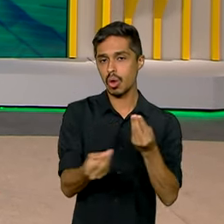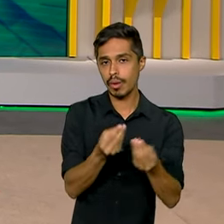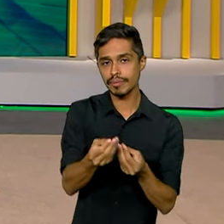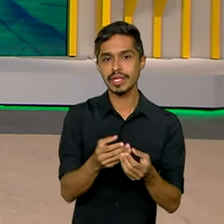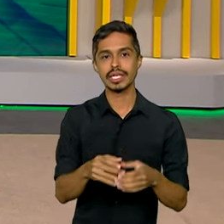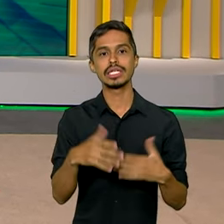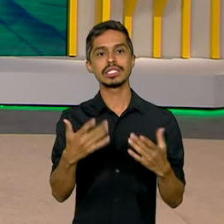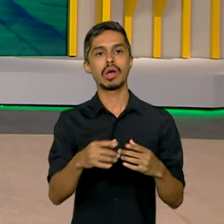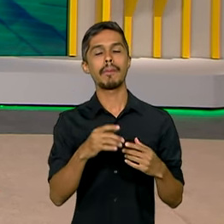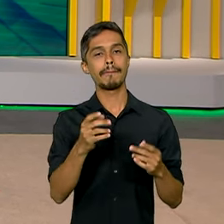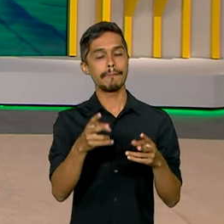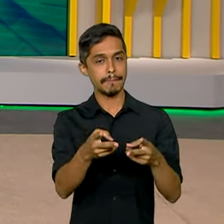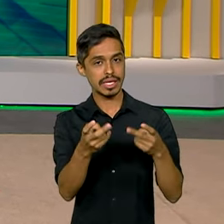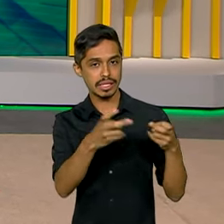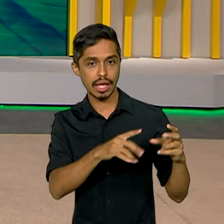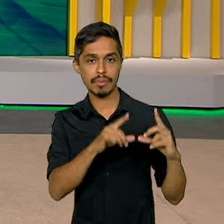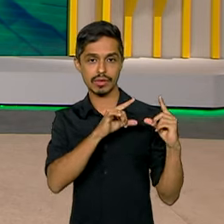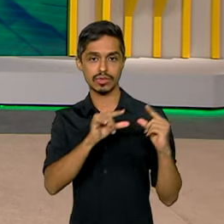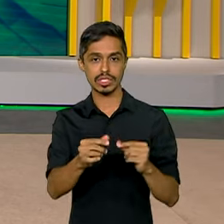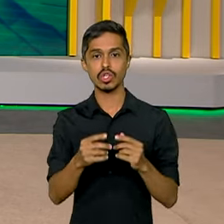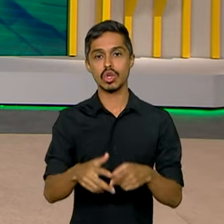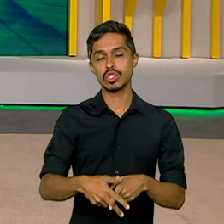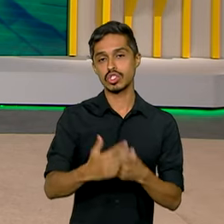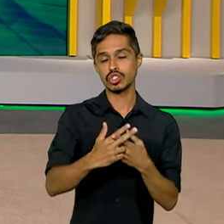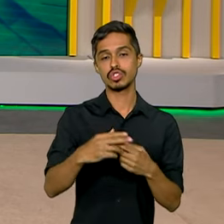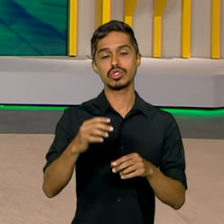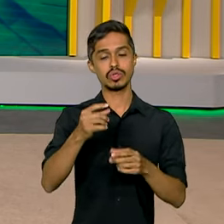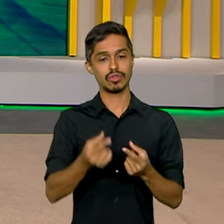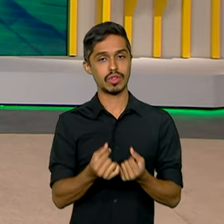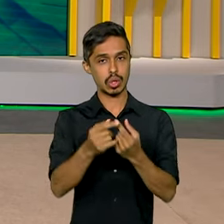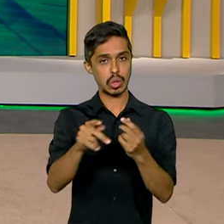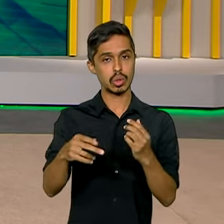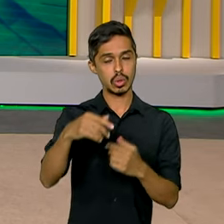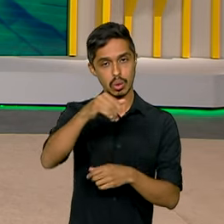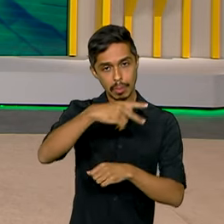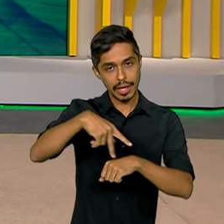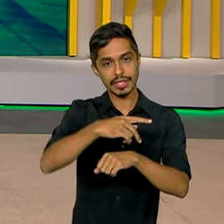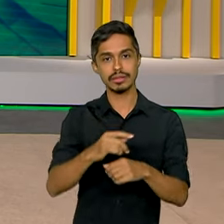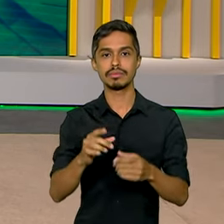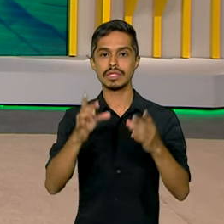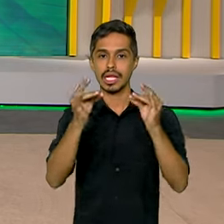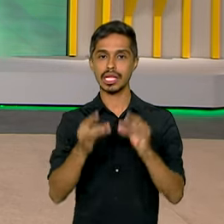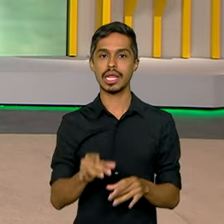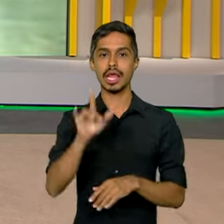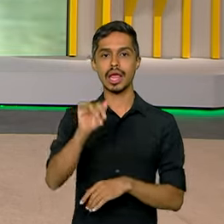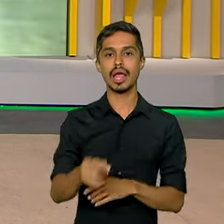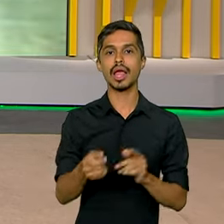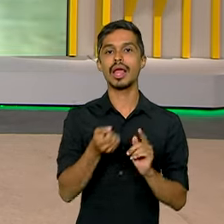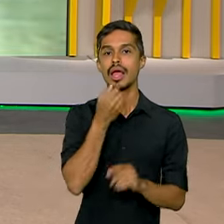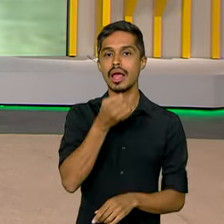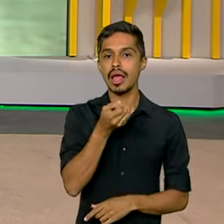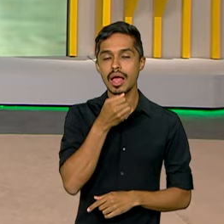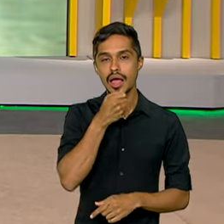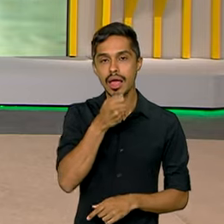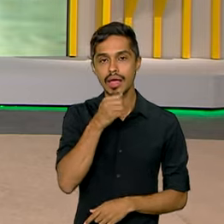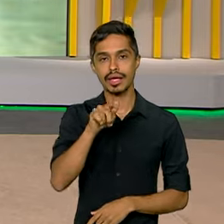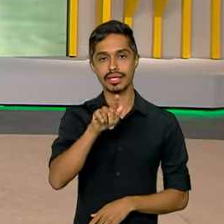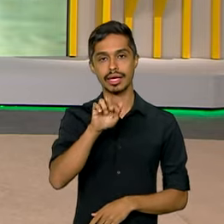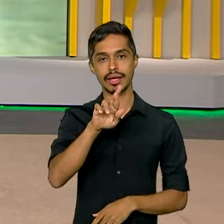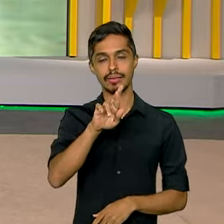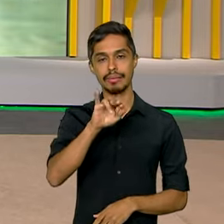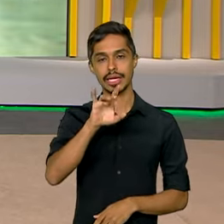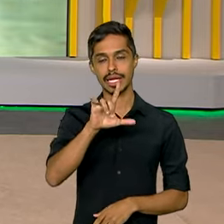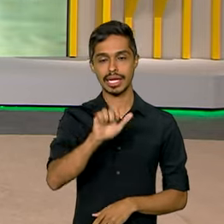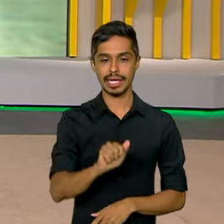desaceleração do reajuste de preços no país. Mas quem tem os detalhes para a gente é a repórter Gabriela Noronha, que